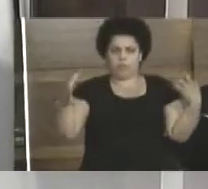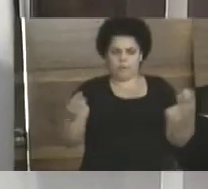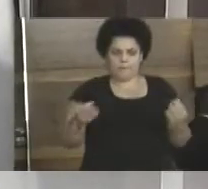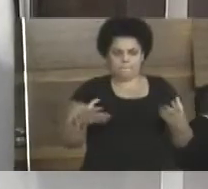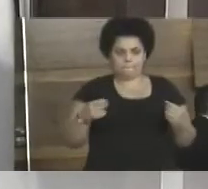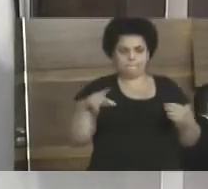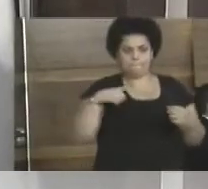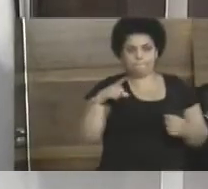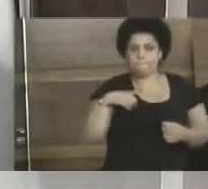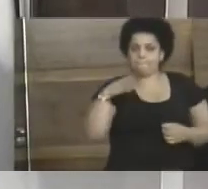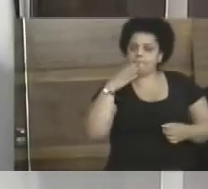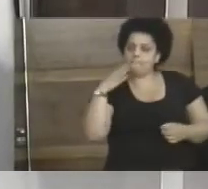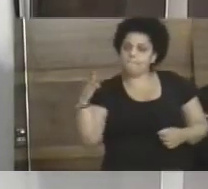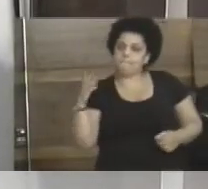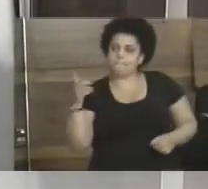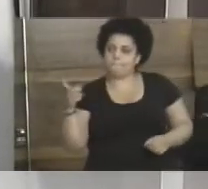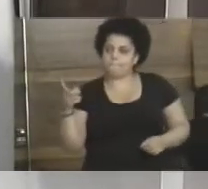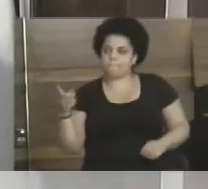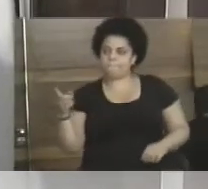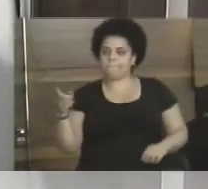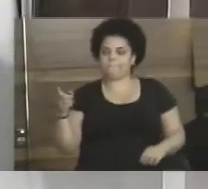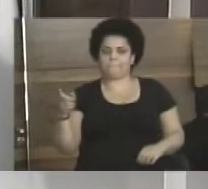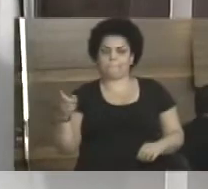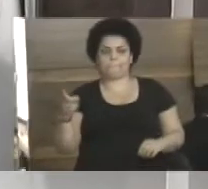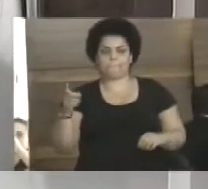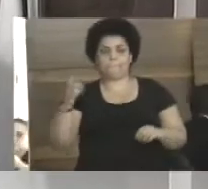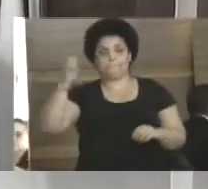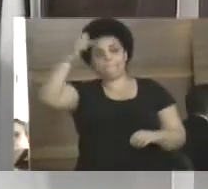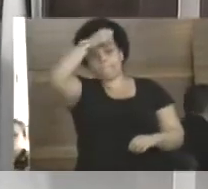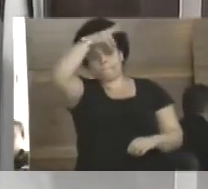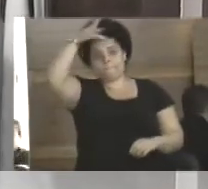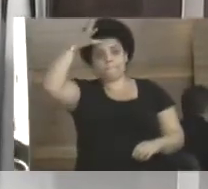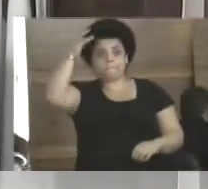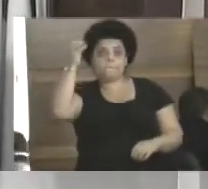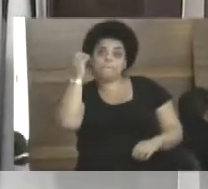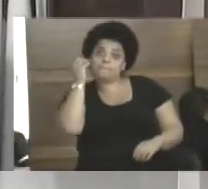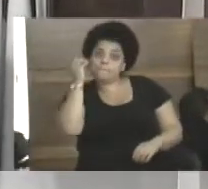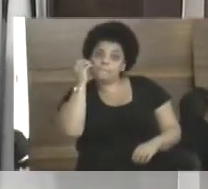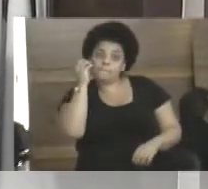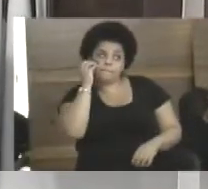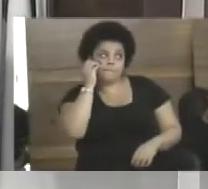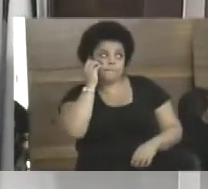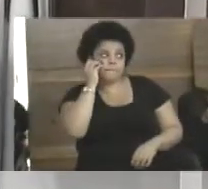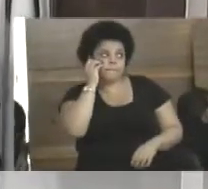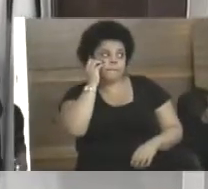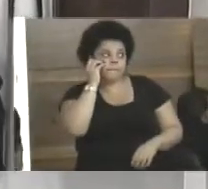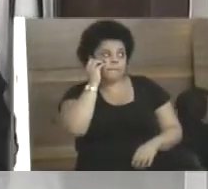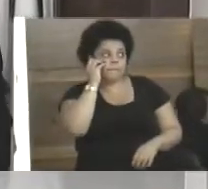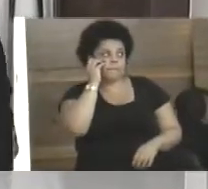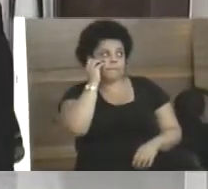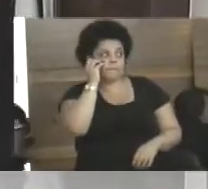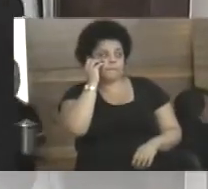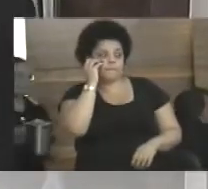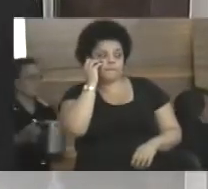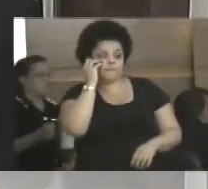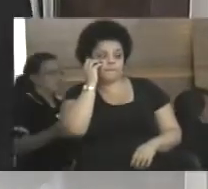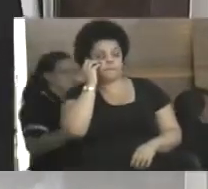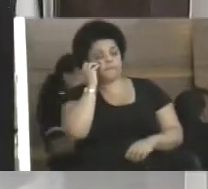Estamos pedindo ao executivo que venha trazer esse benefício para aquela comunidade ali.